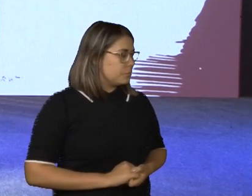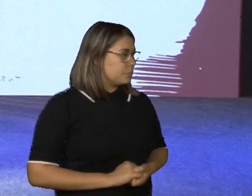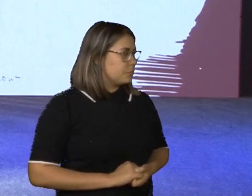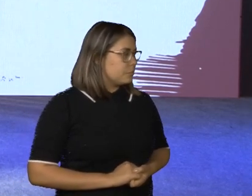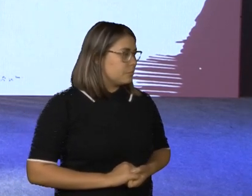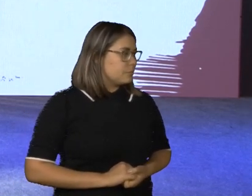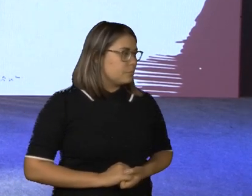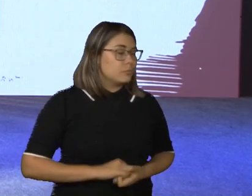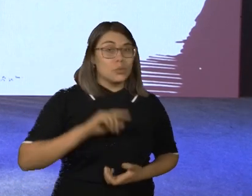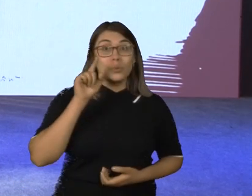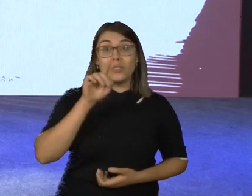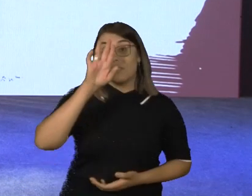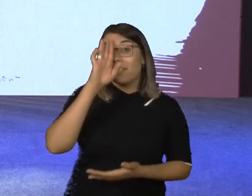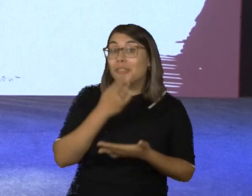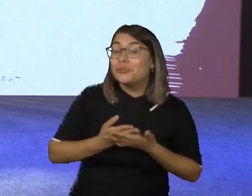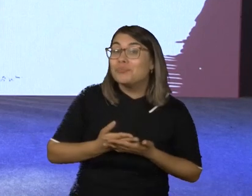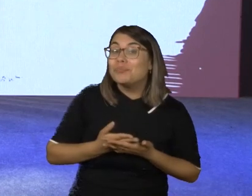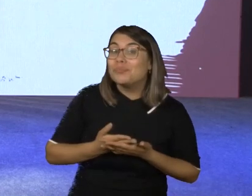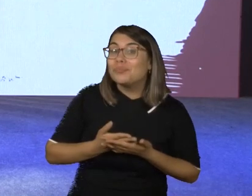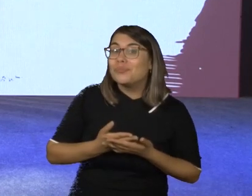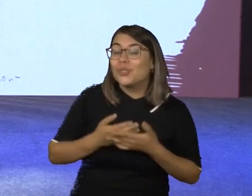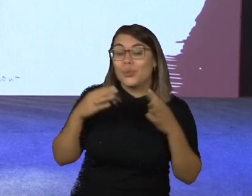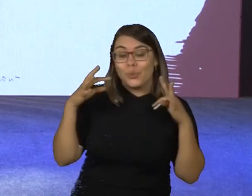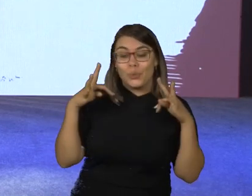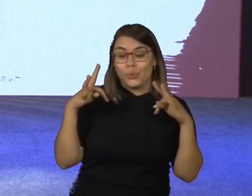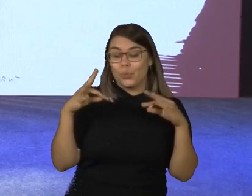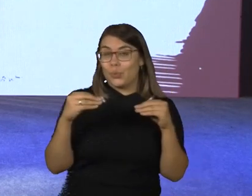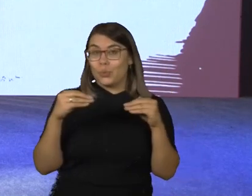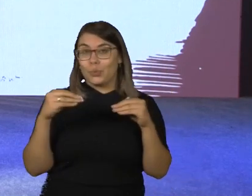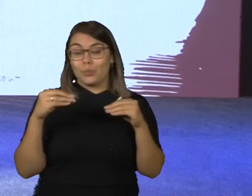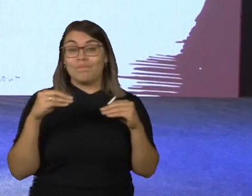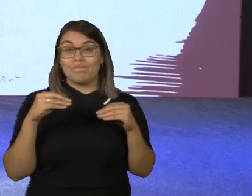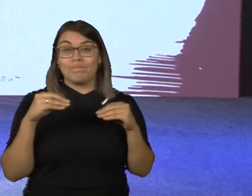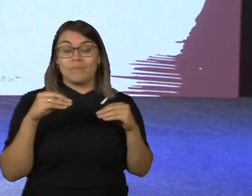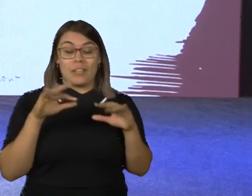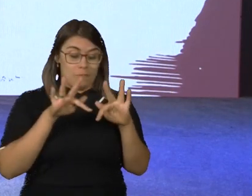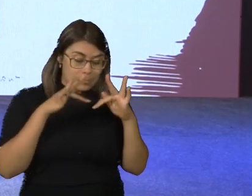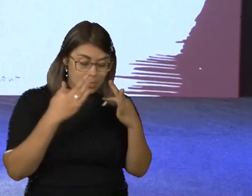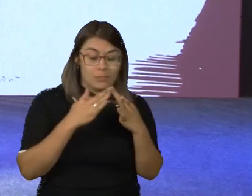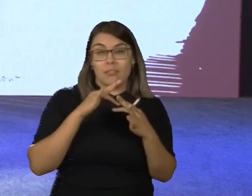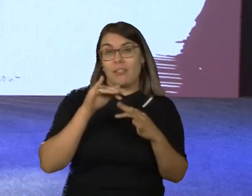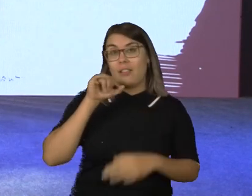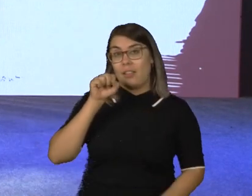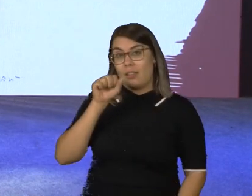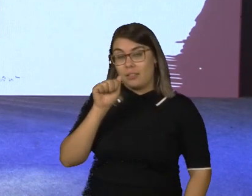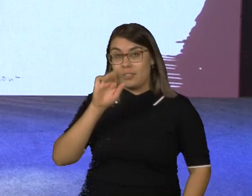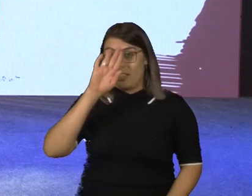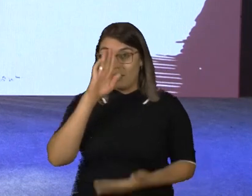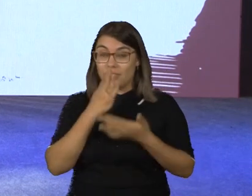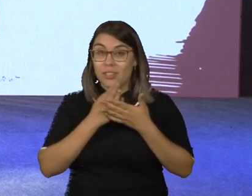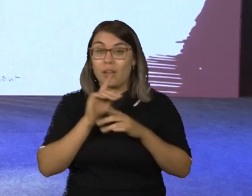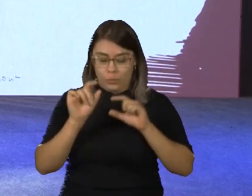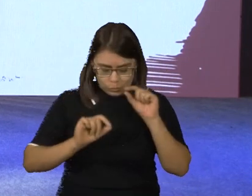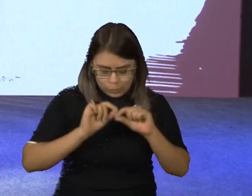No que vocês acreditam? Todo o entorno da Isa, tanto o núcleo familiar, tanto os amigos, quanto os